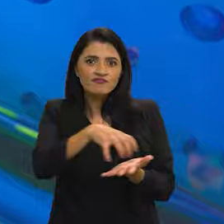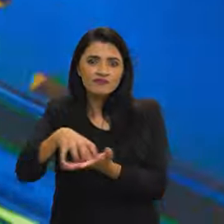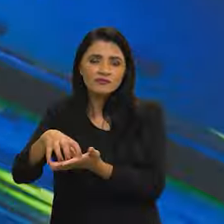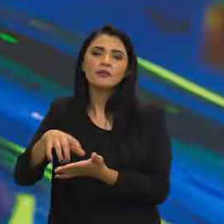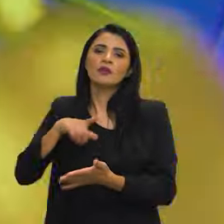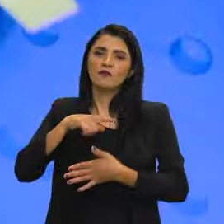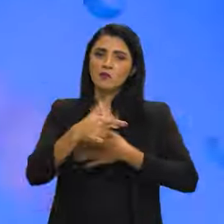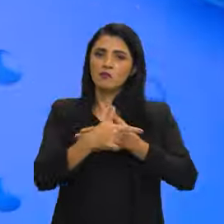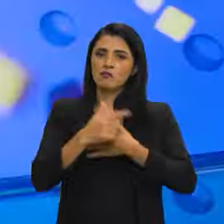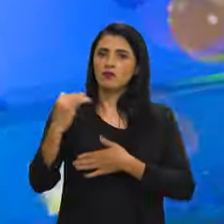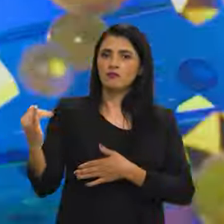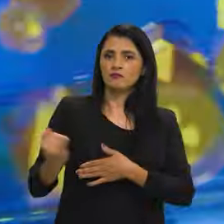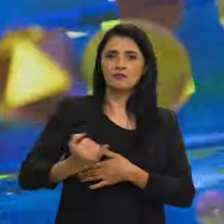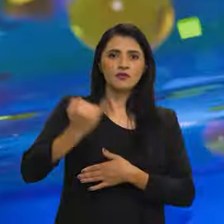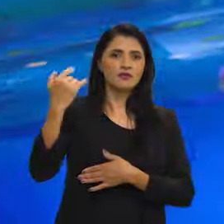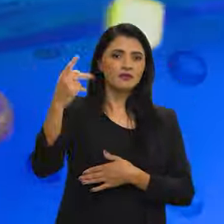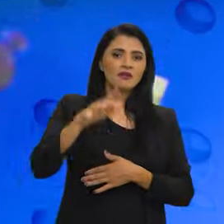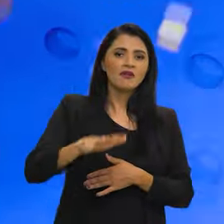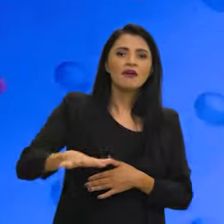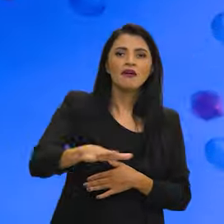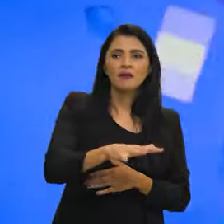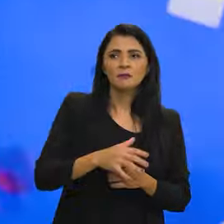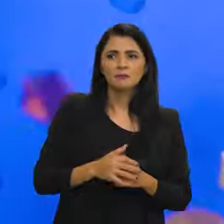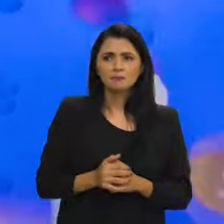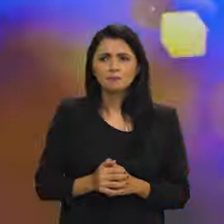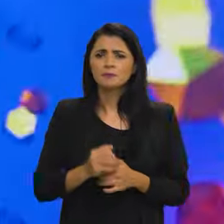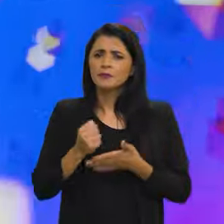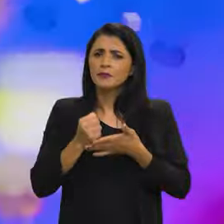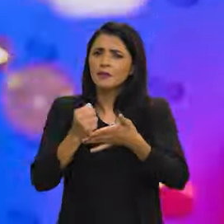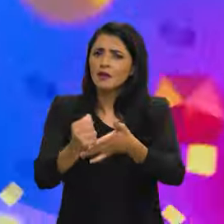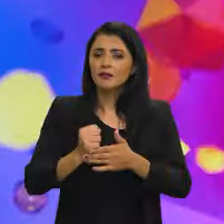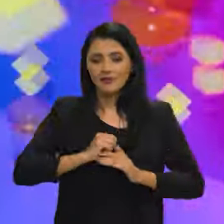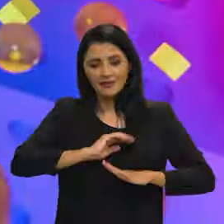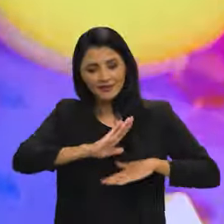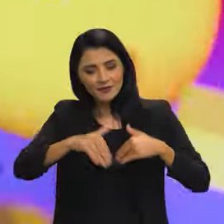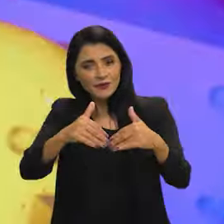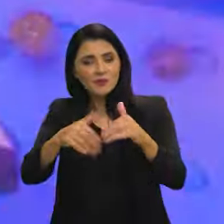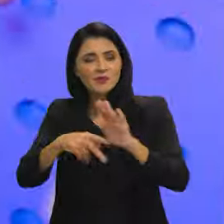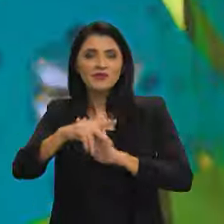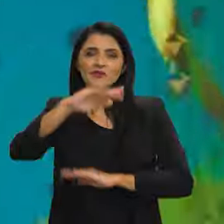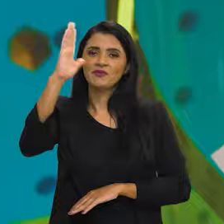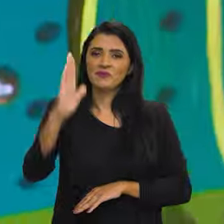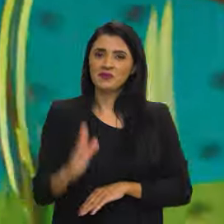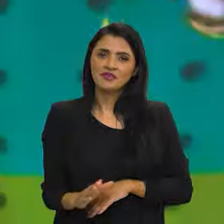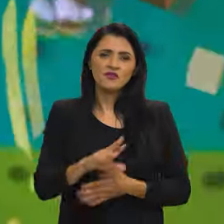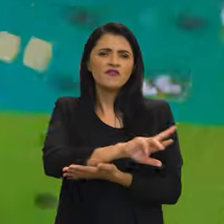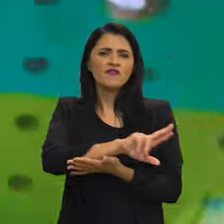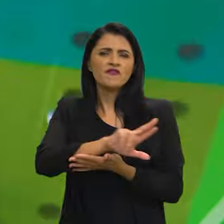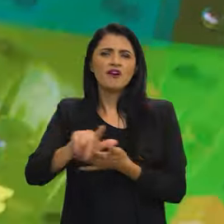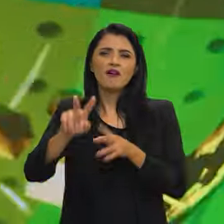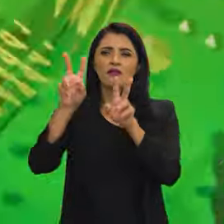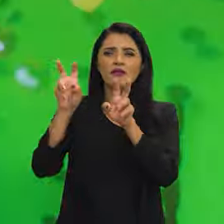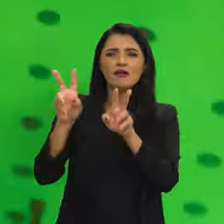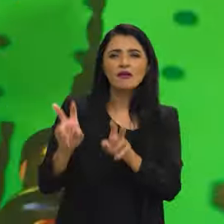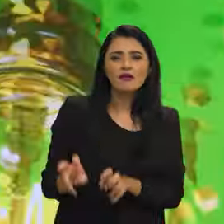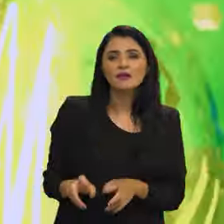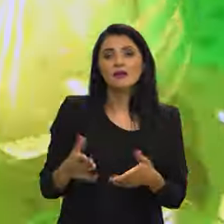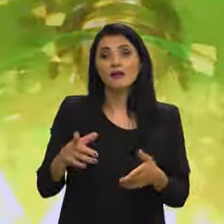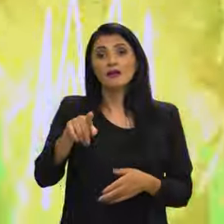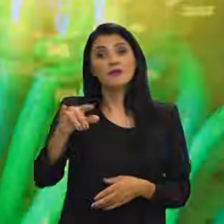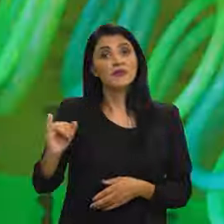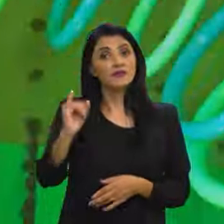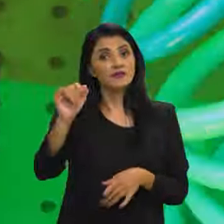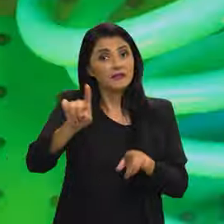desses órgãos desempenhou um papel fundamental nas suas áreas contribuindo para o desenvolvimento do Brasil em diversos